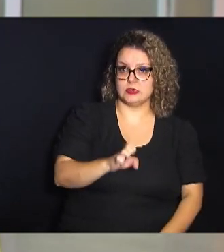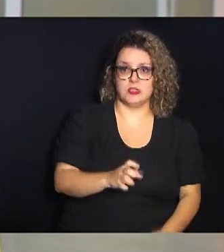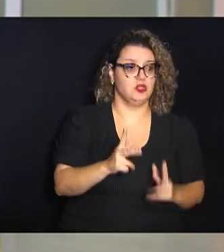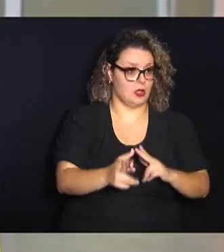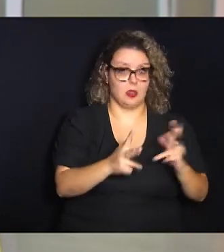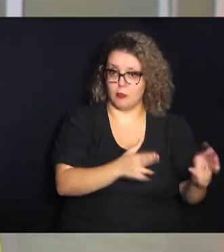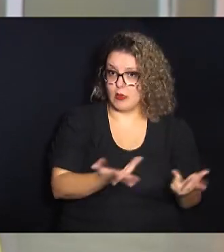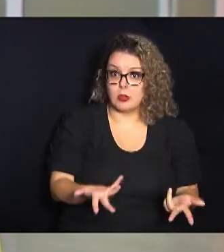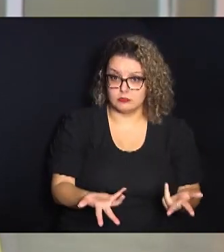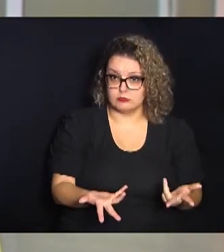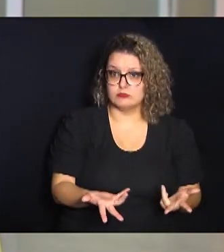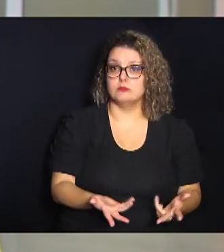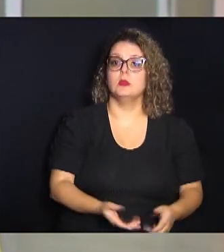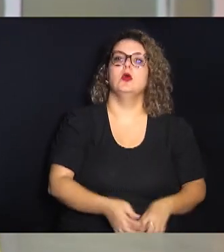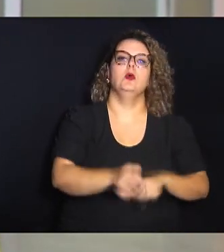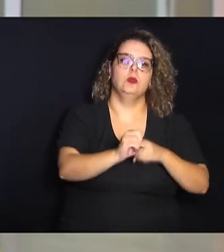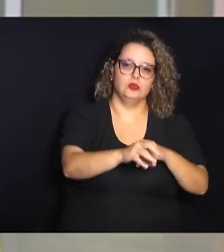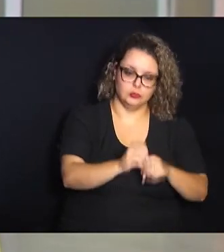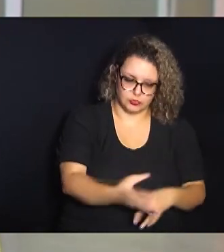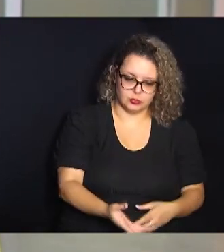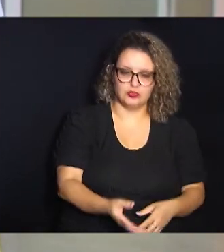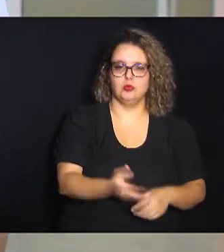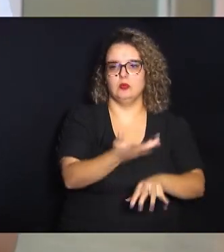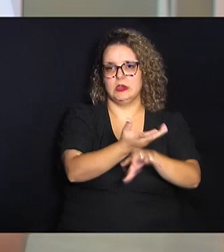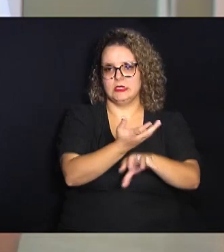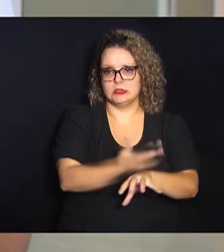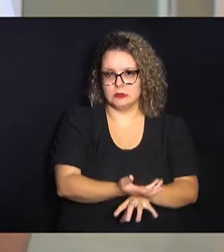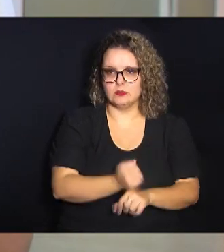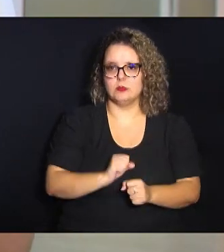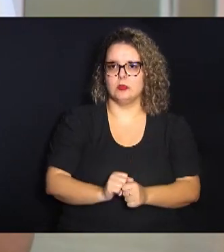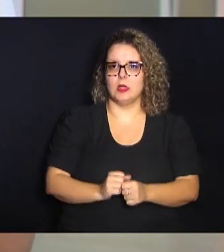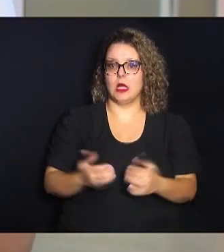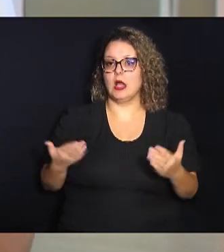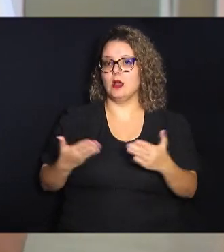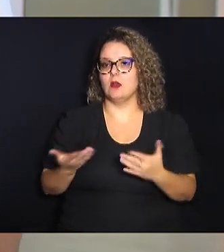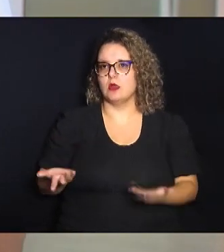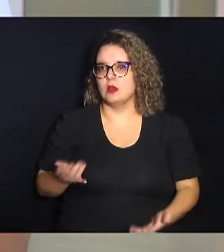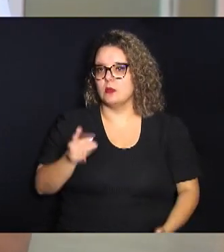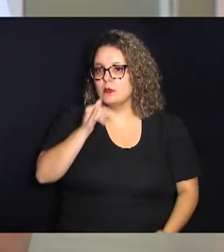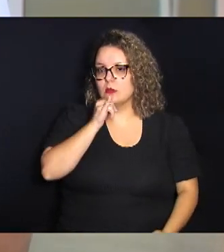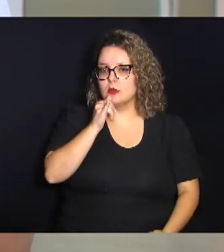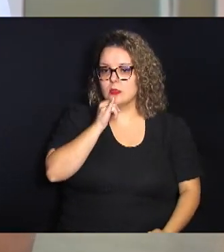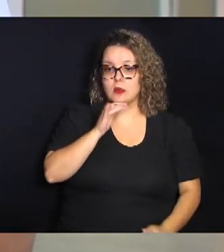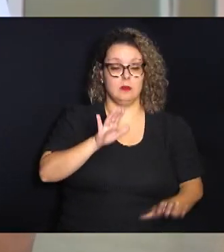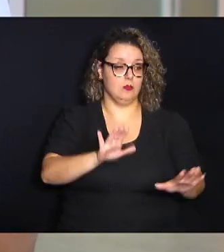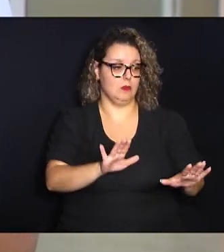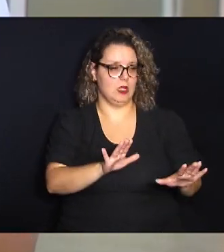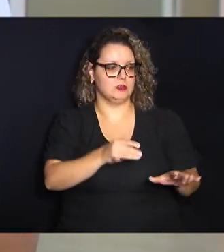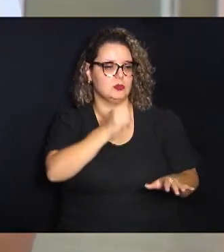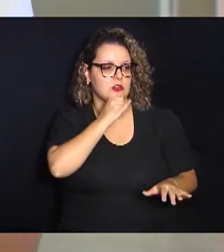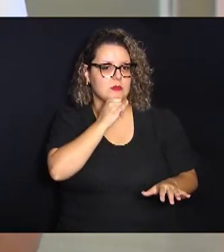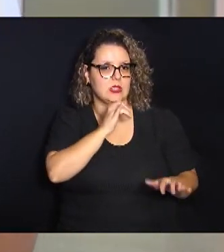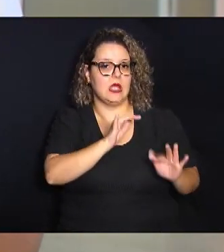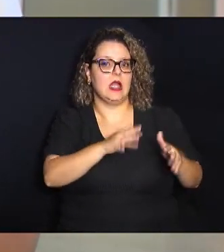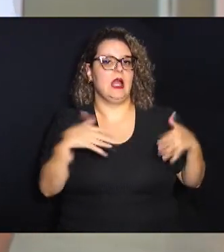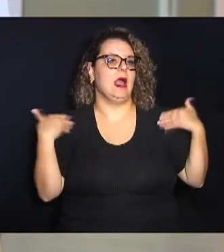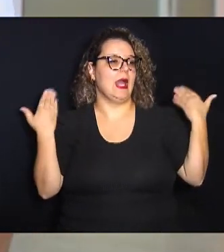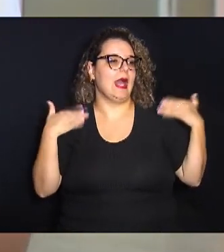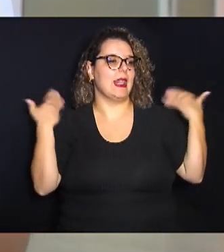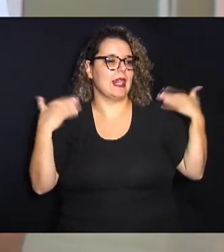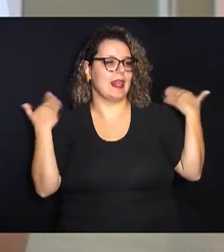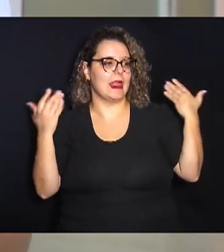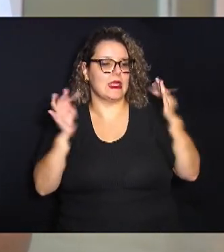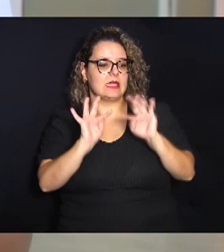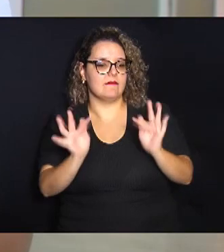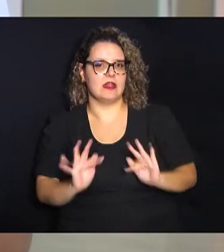mesma coisa aquele que leciona que ministra uma disciplina agora vamos pegar como exemplo mas assim o cara está alegre e feliz é a mesma coisa